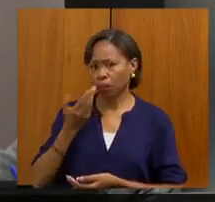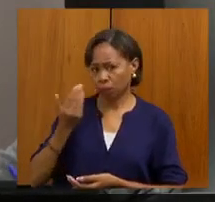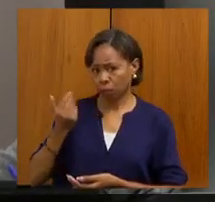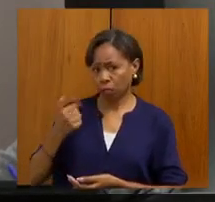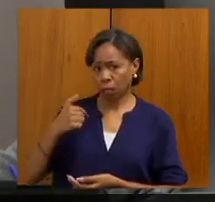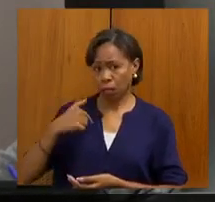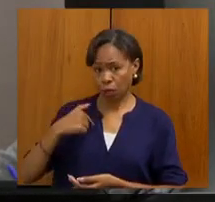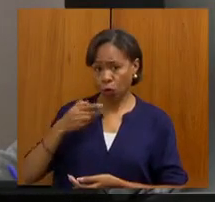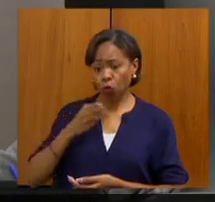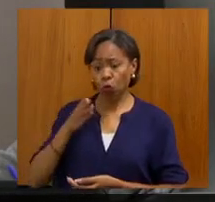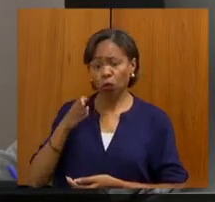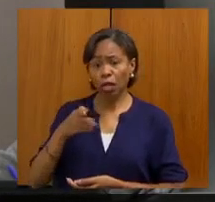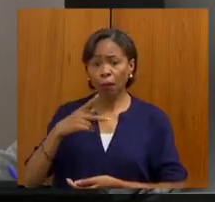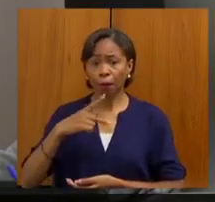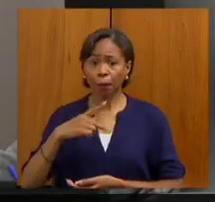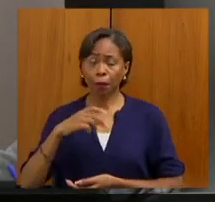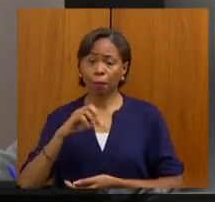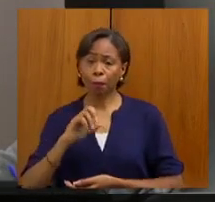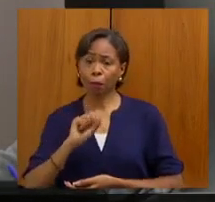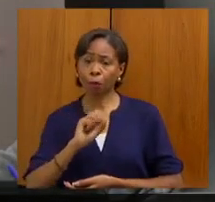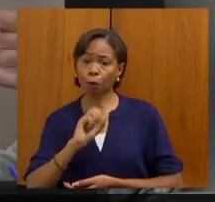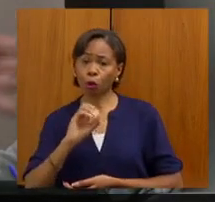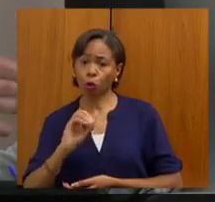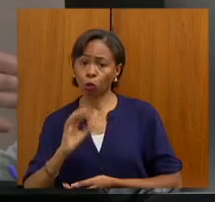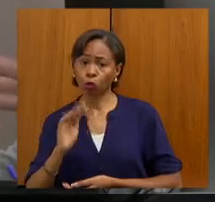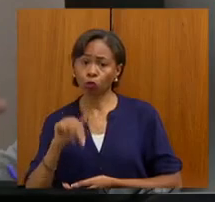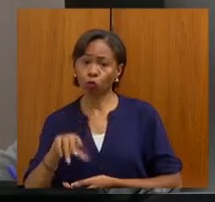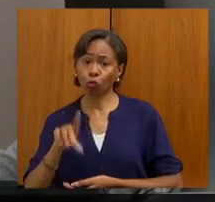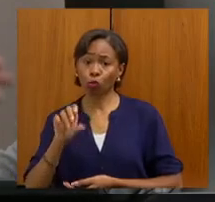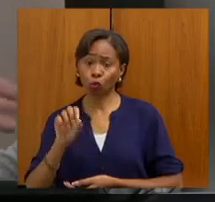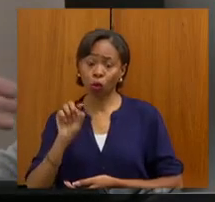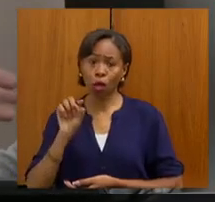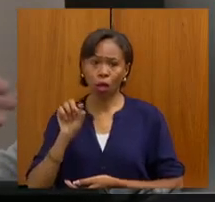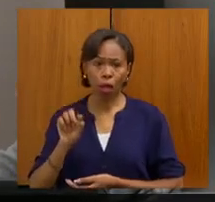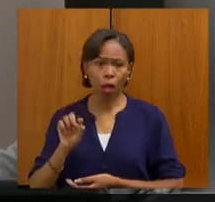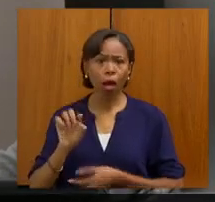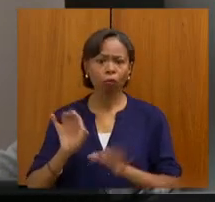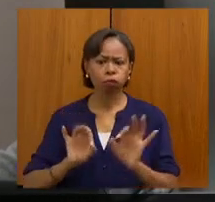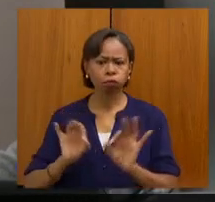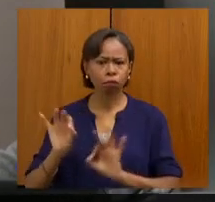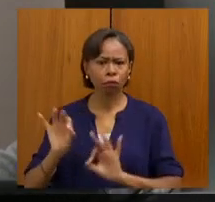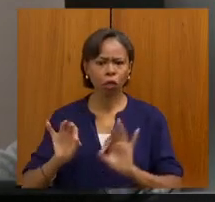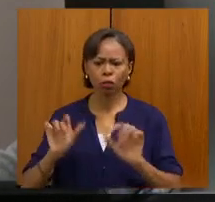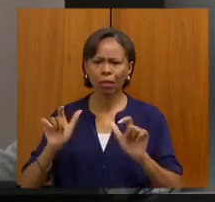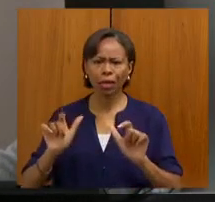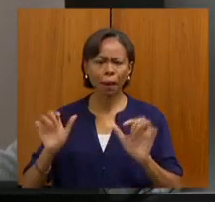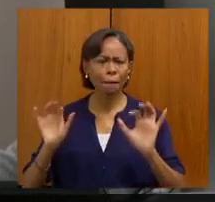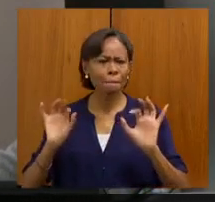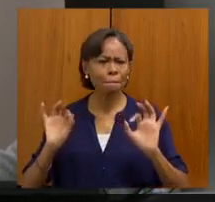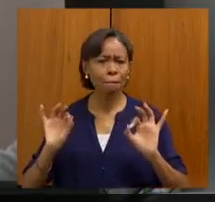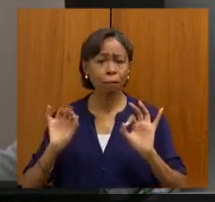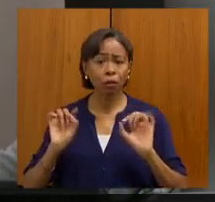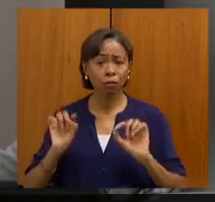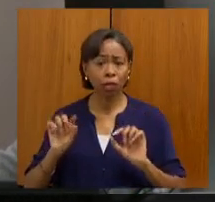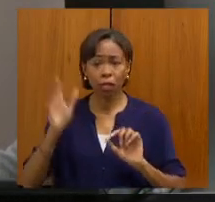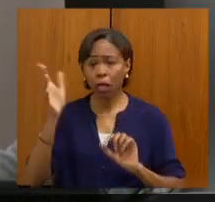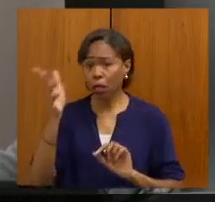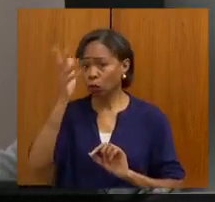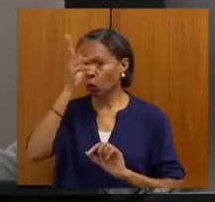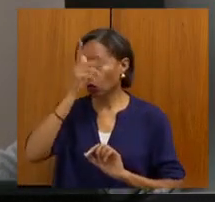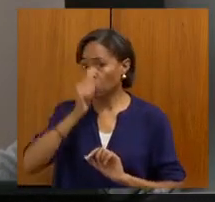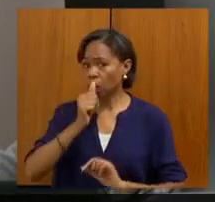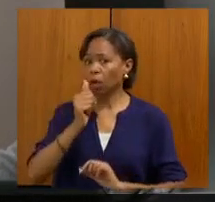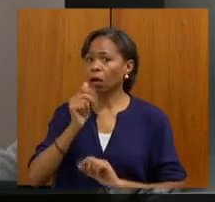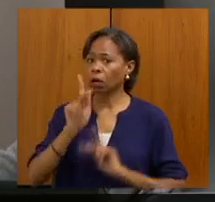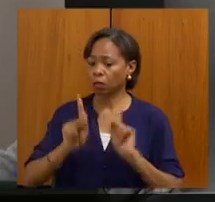estive em Poço Fundo, onde foi criada uma estrutura maravilhosa, salvou muitas vidas, e uma parte daquela estrutura que foi criada em Poço